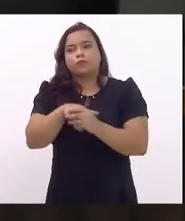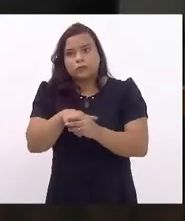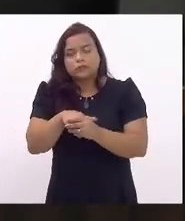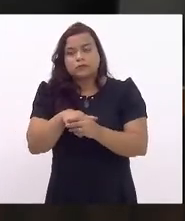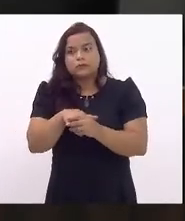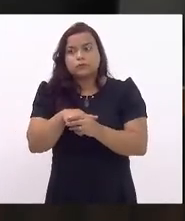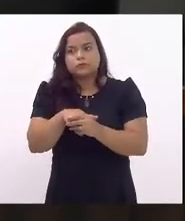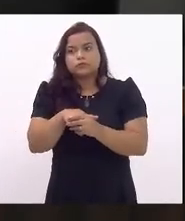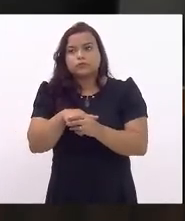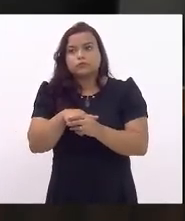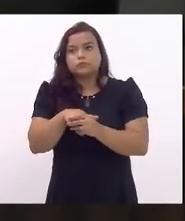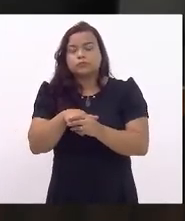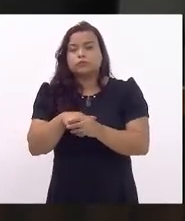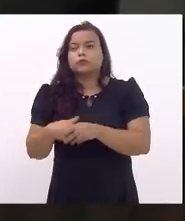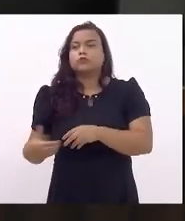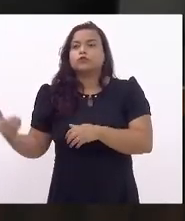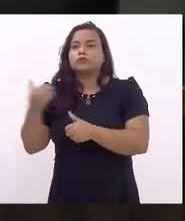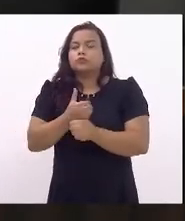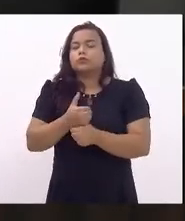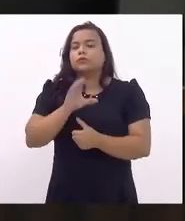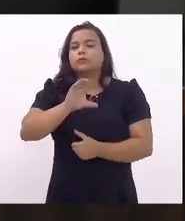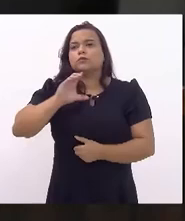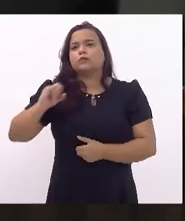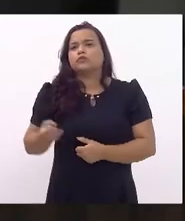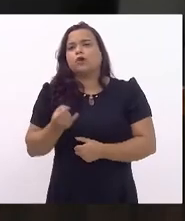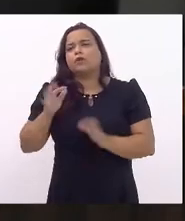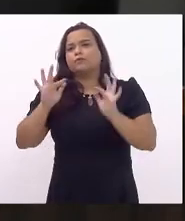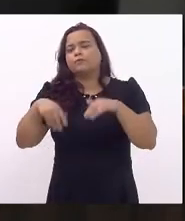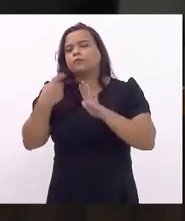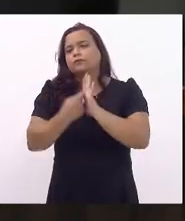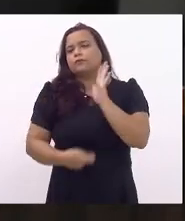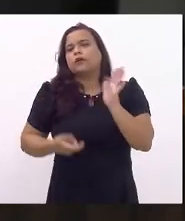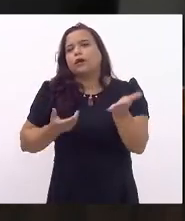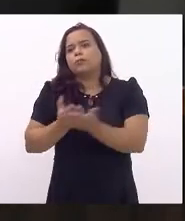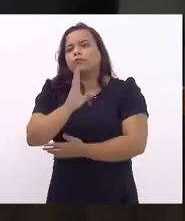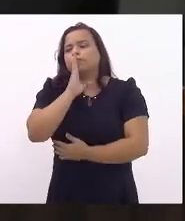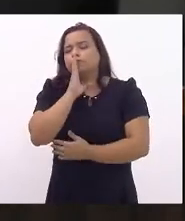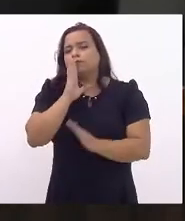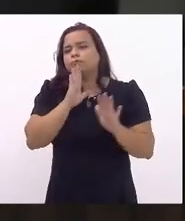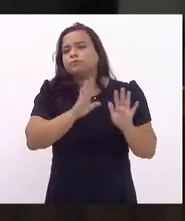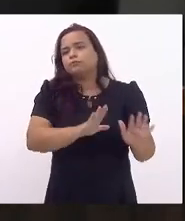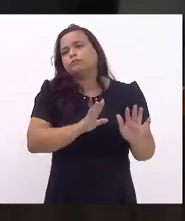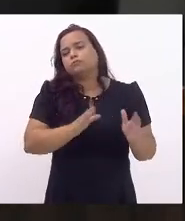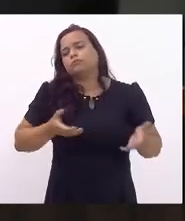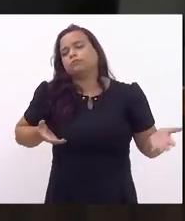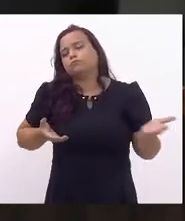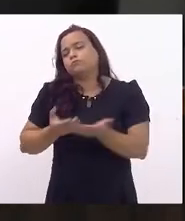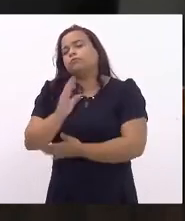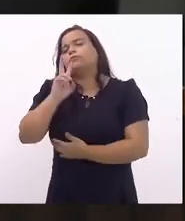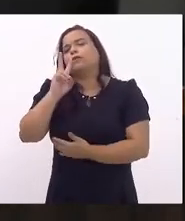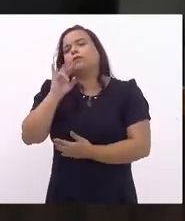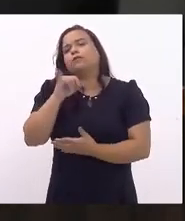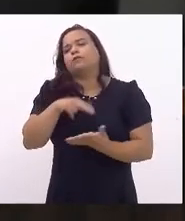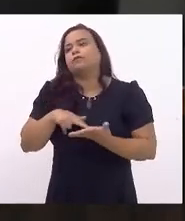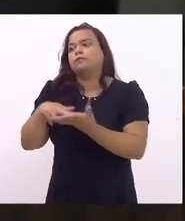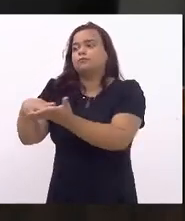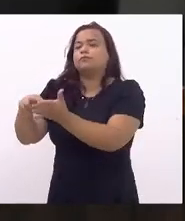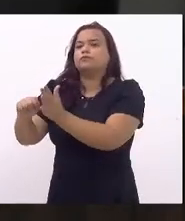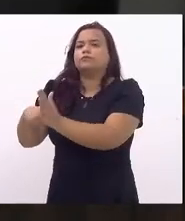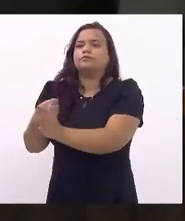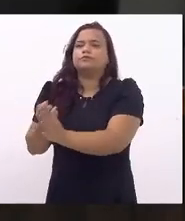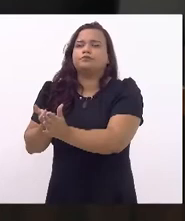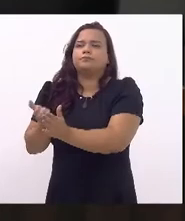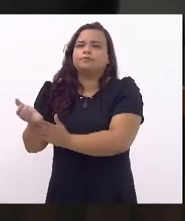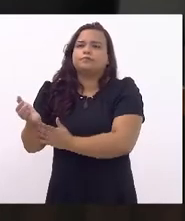o substitutivo da CCJ conforme o final de redação. Os senhores que aprovam nisso como estão, aprovado vai autógrafo. A presidência